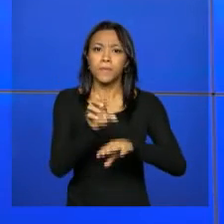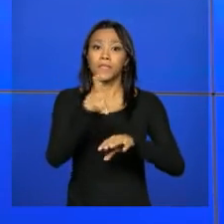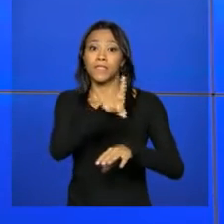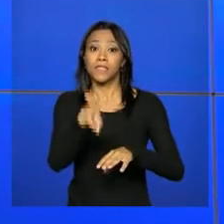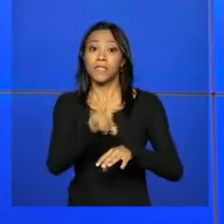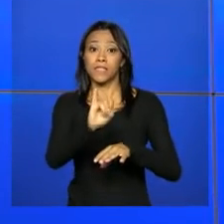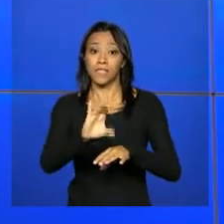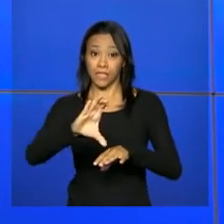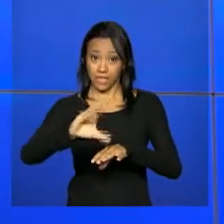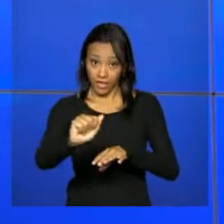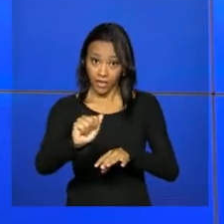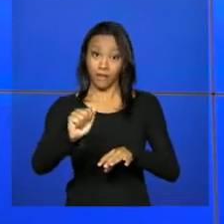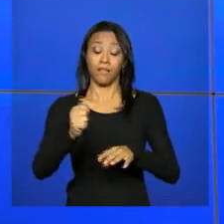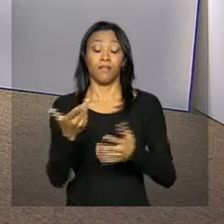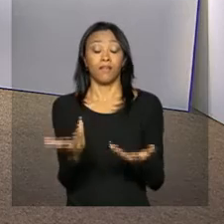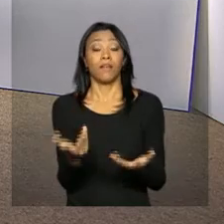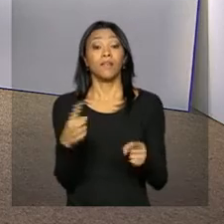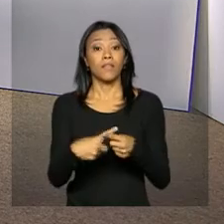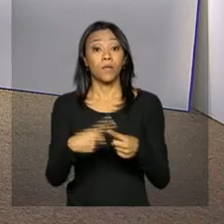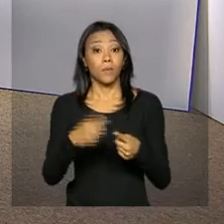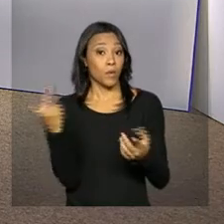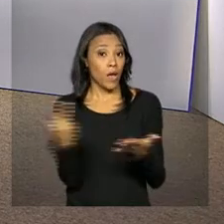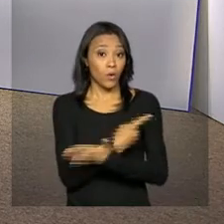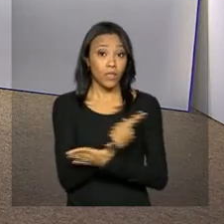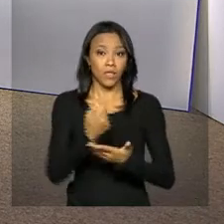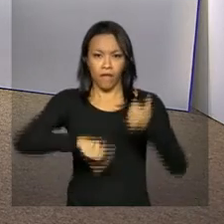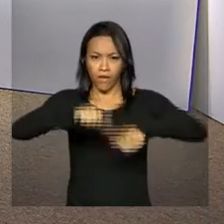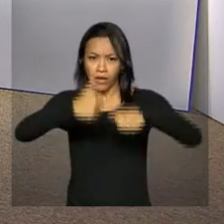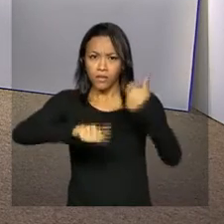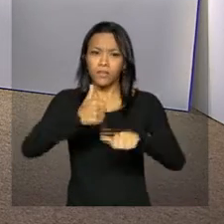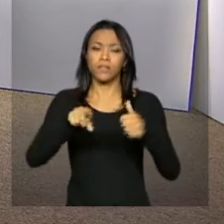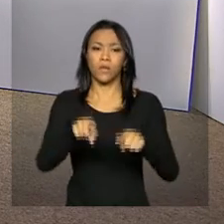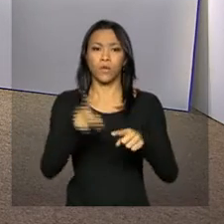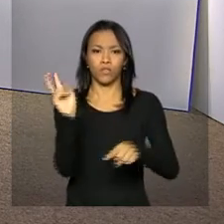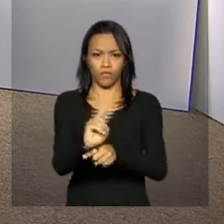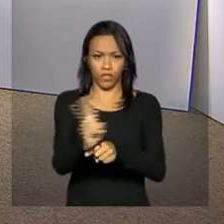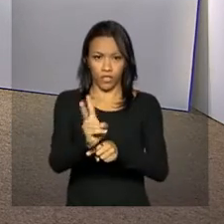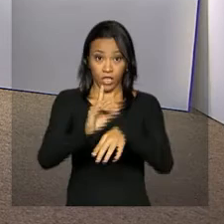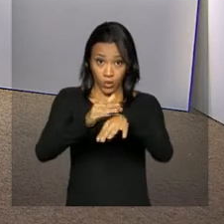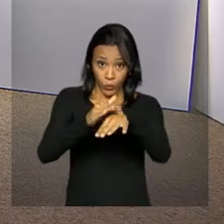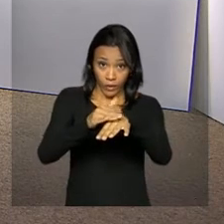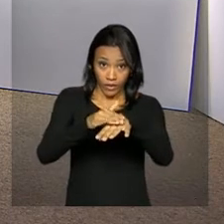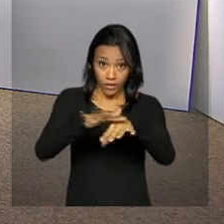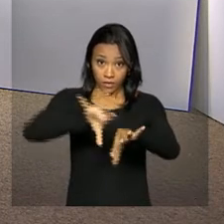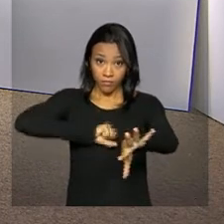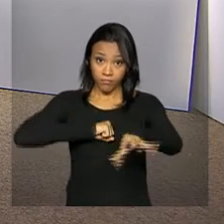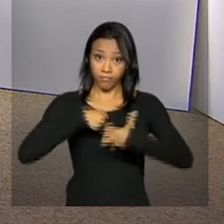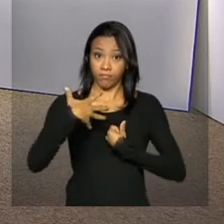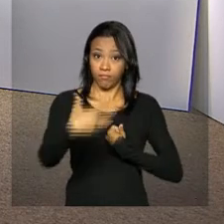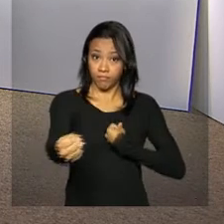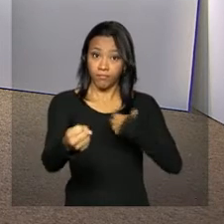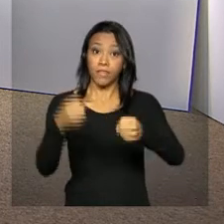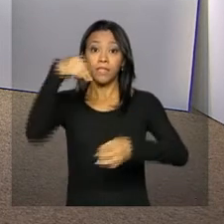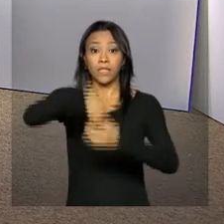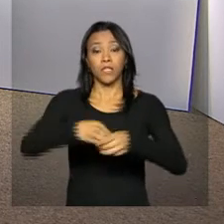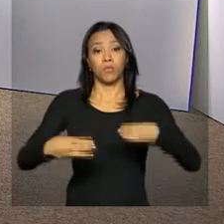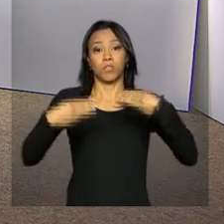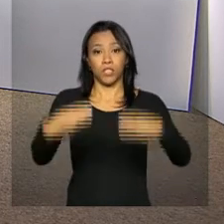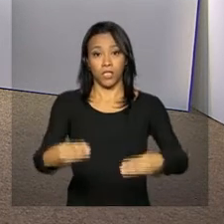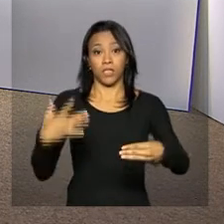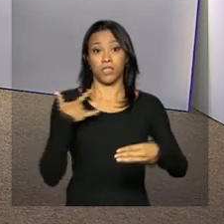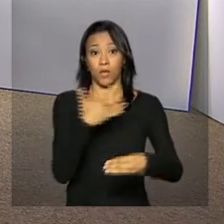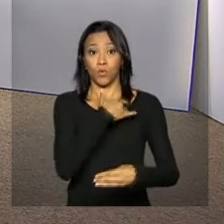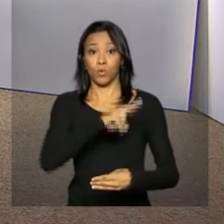de casos de microcefalia. No balanço, o diretor do Departamento de Vigilância das Doenças Transmissíveis do Ministério da Saúde, Cláudio